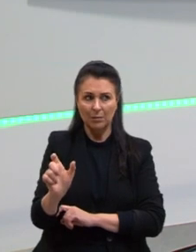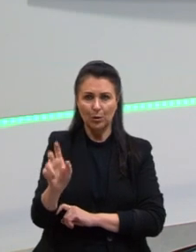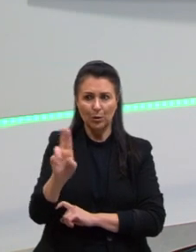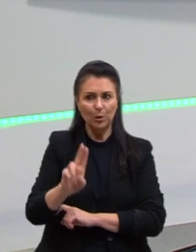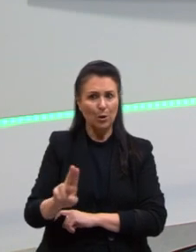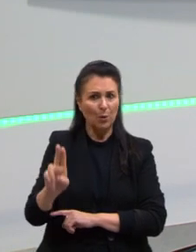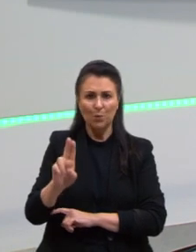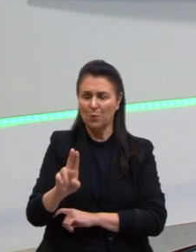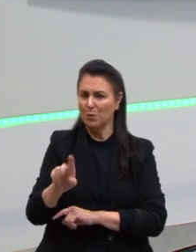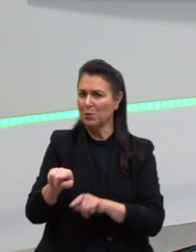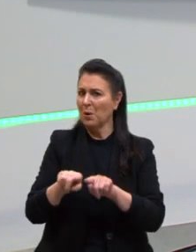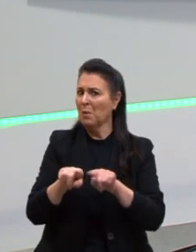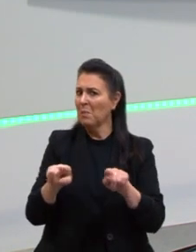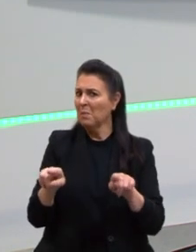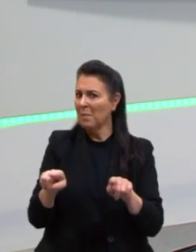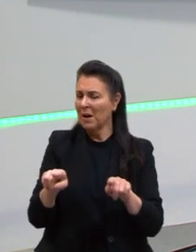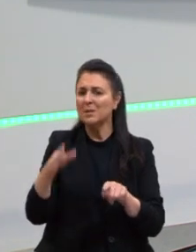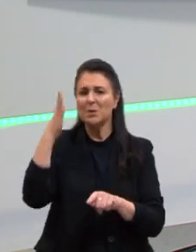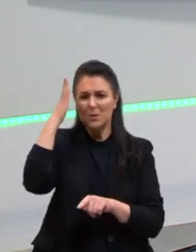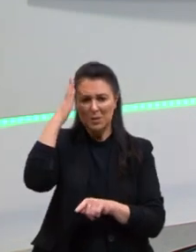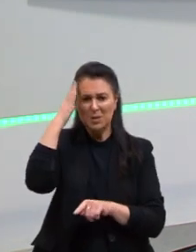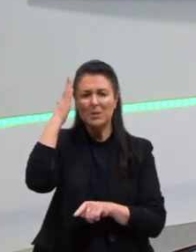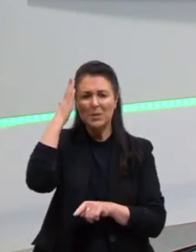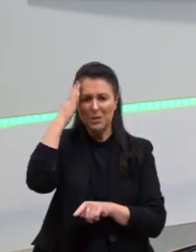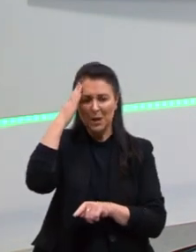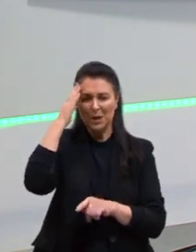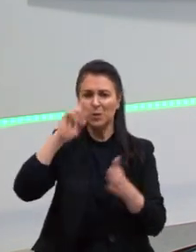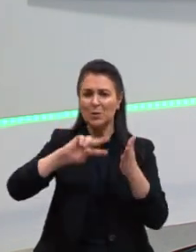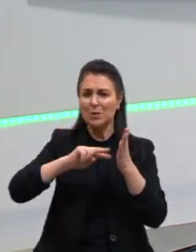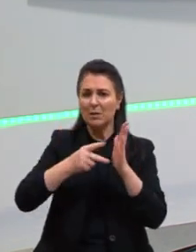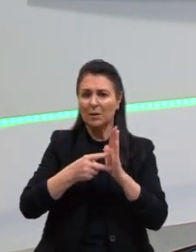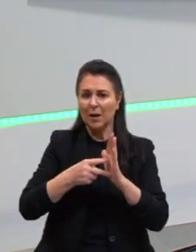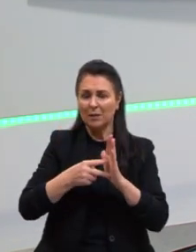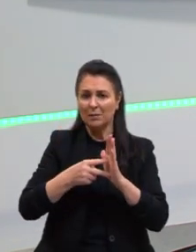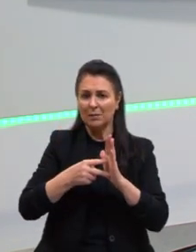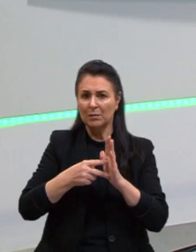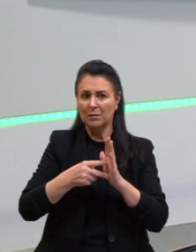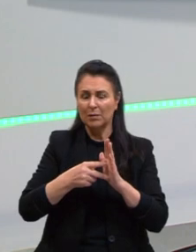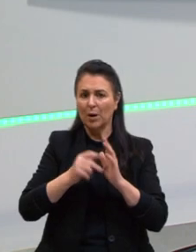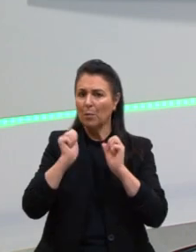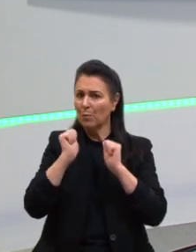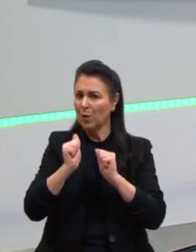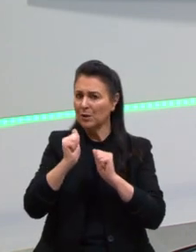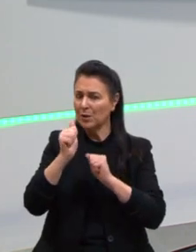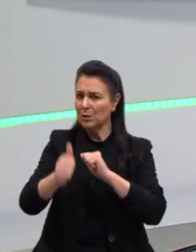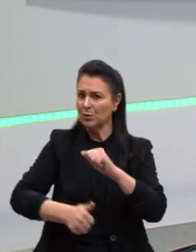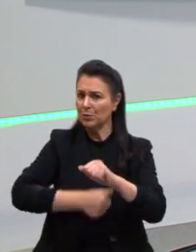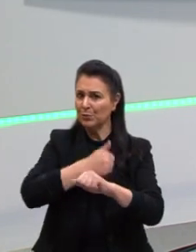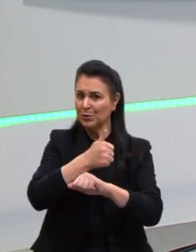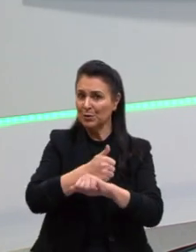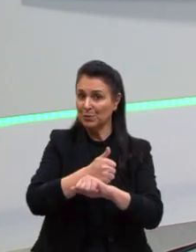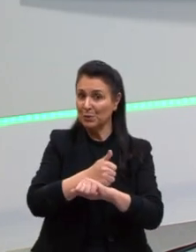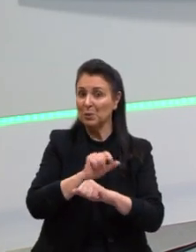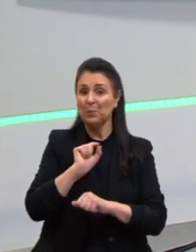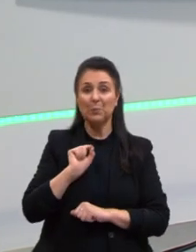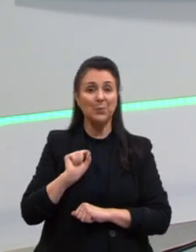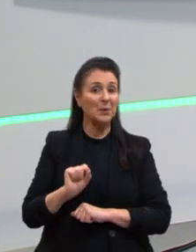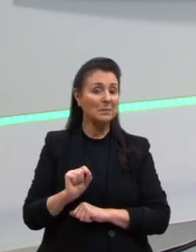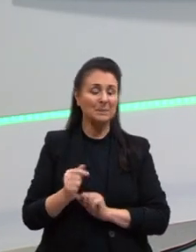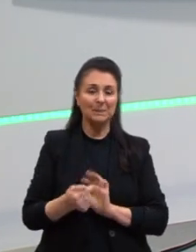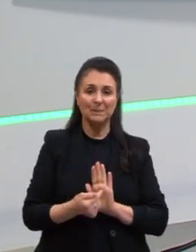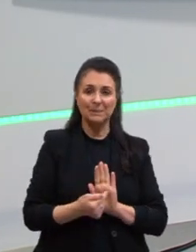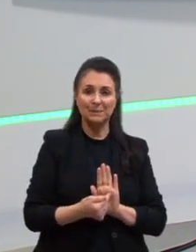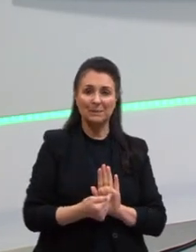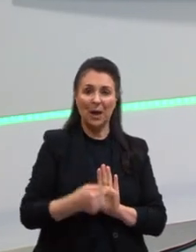Eu tenho certeza absoluta que evidenciar pode ser substituído por mostrar. Então, eu uso.